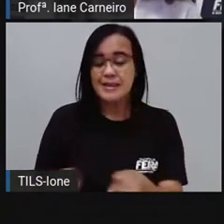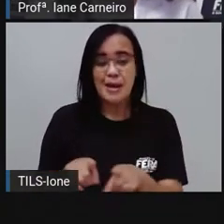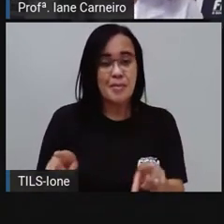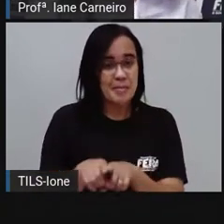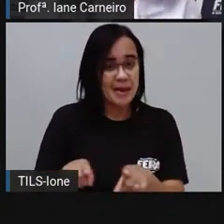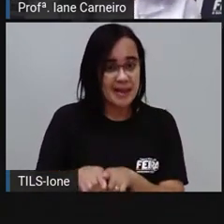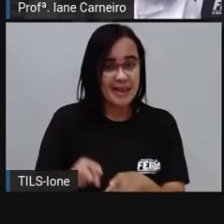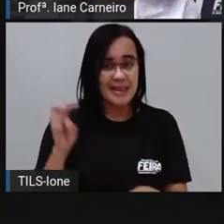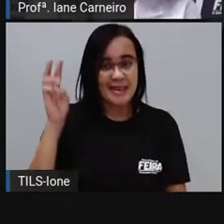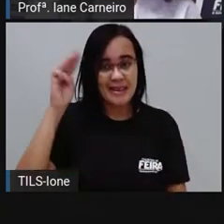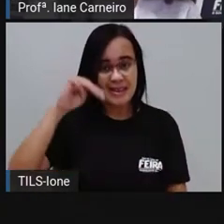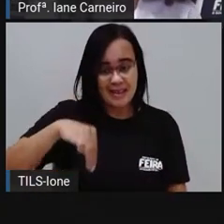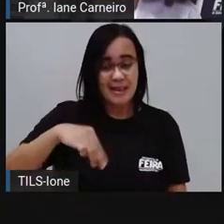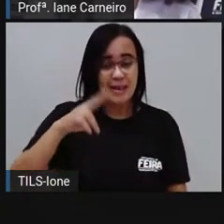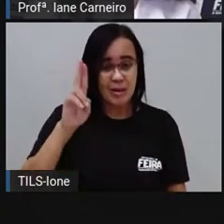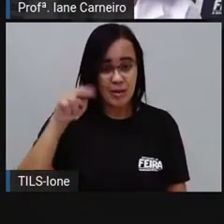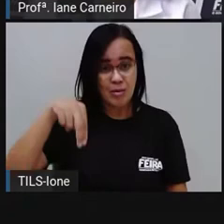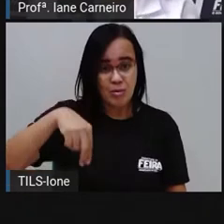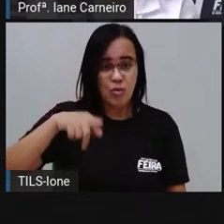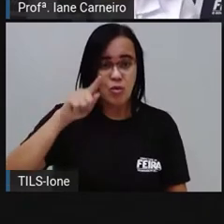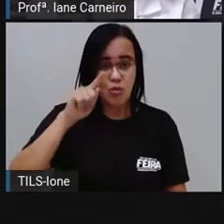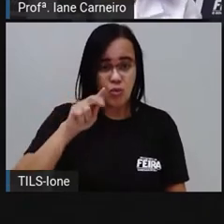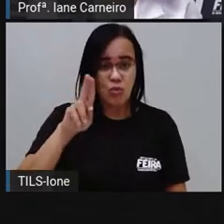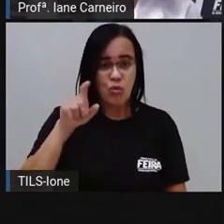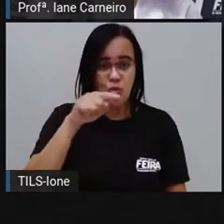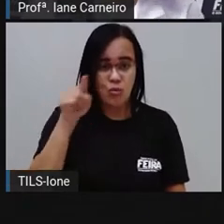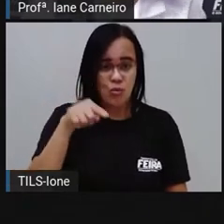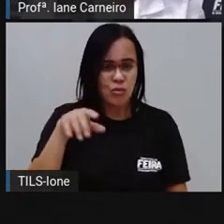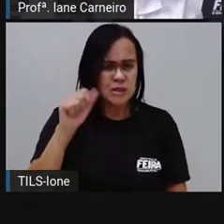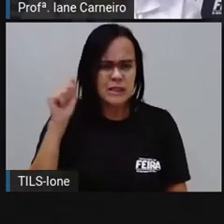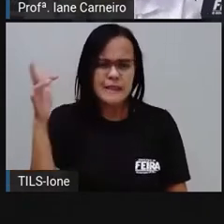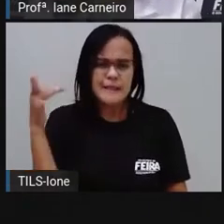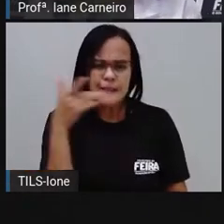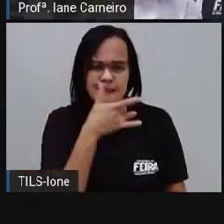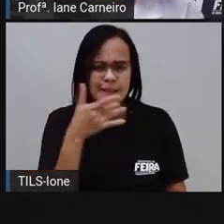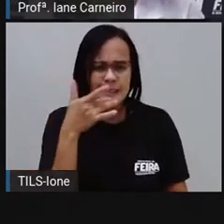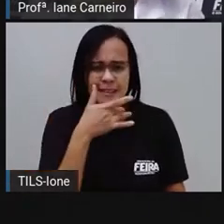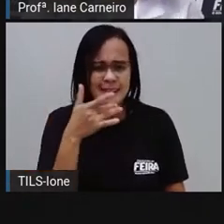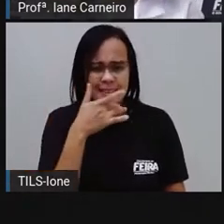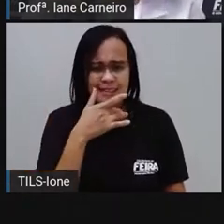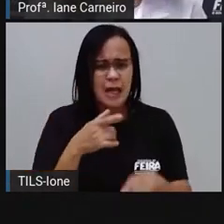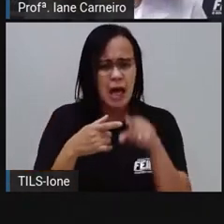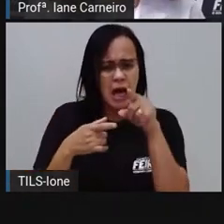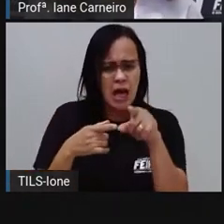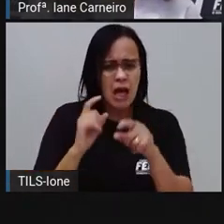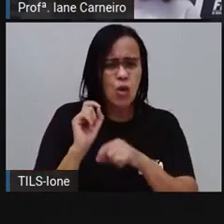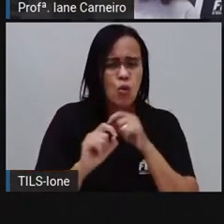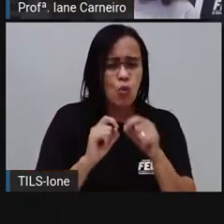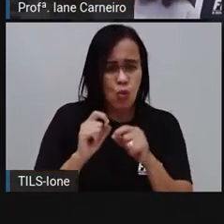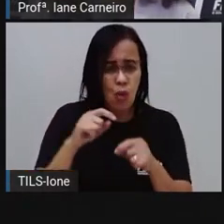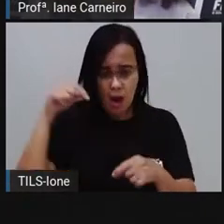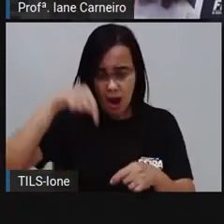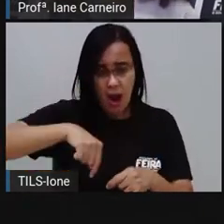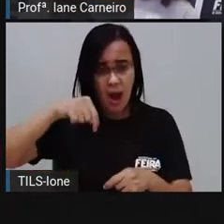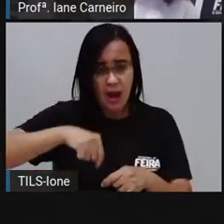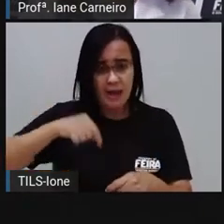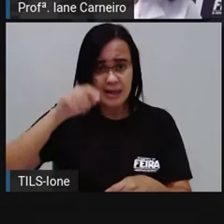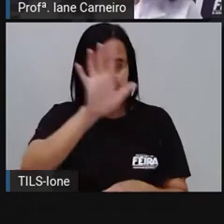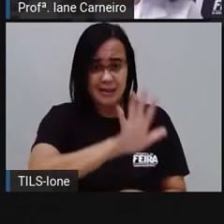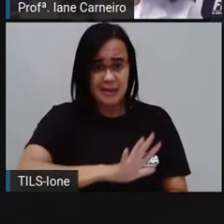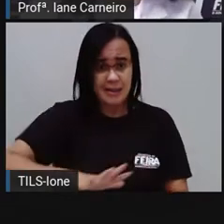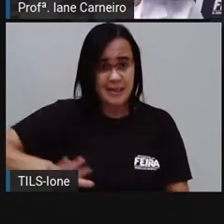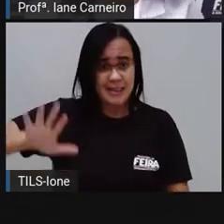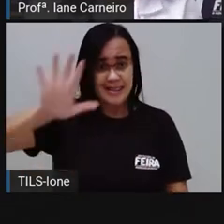Eita, quem aí gosta de Mungunzá? Delícia, né? Interessante. O é é a nossa região? Isso aqui a gente chama de